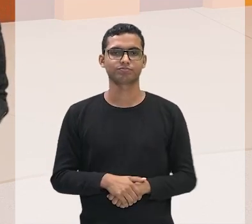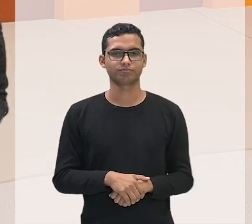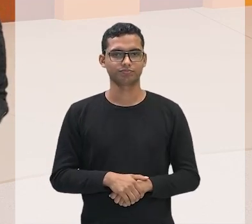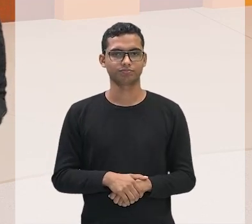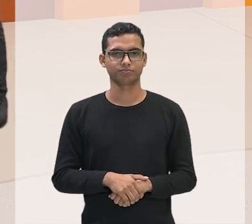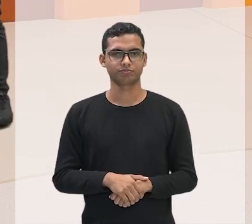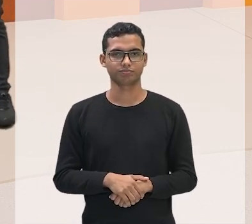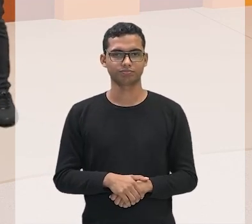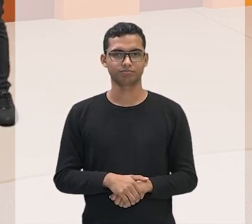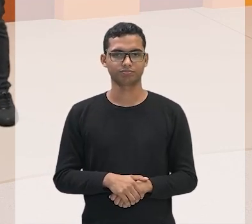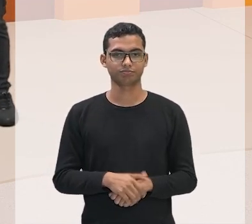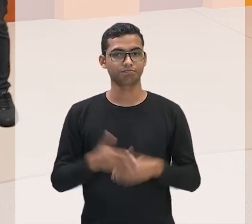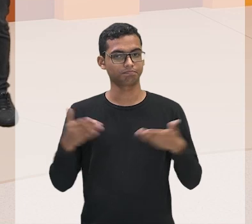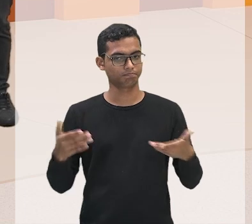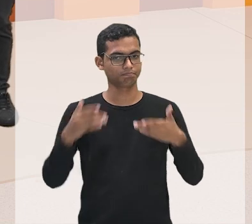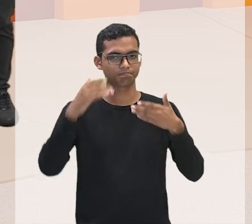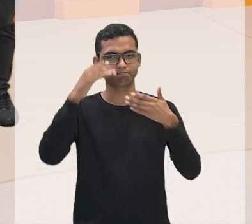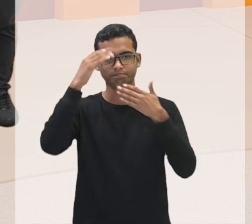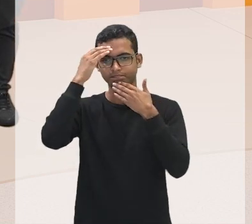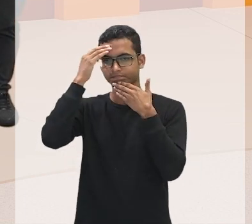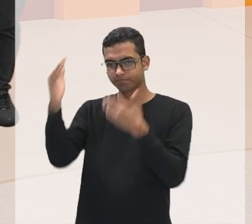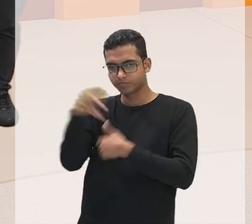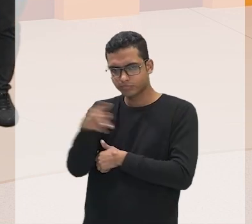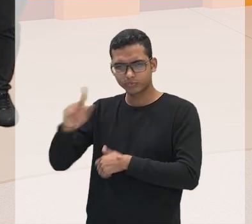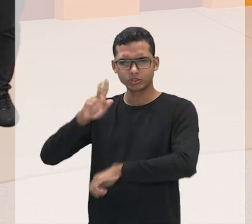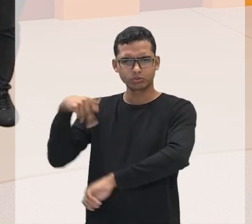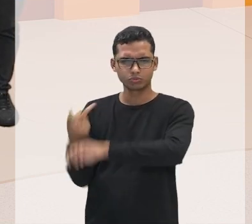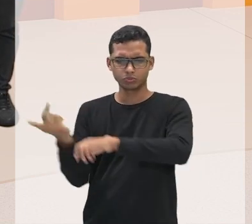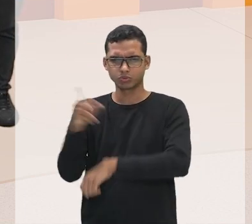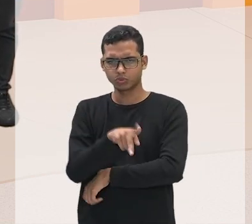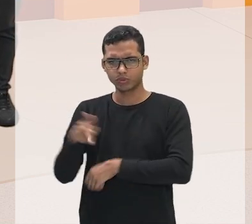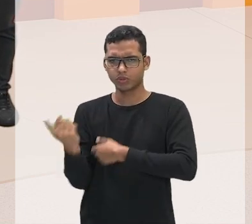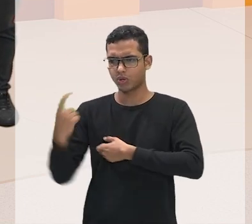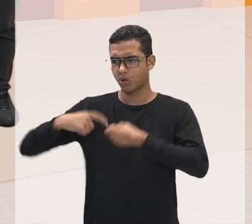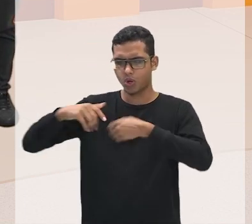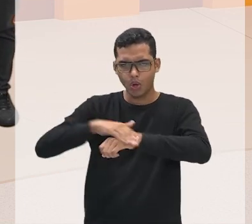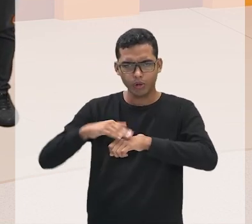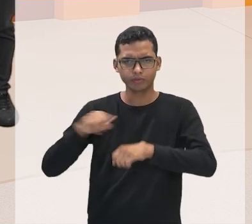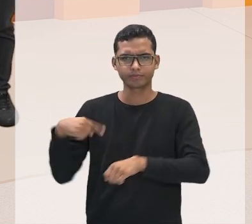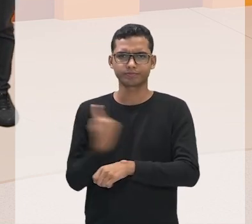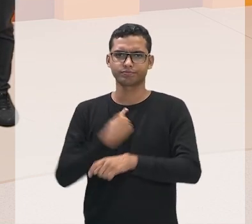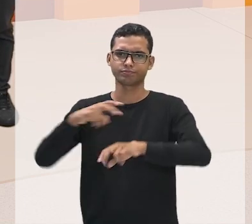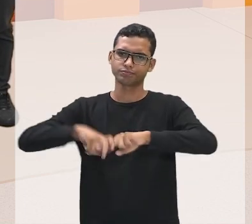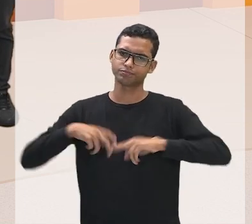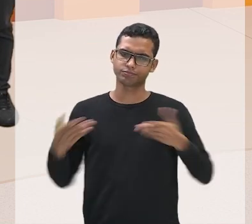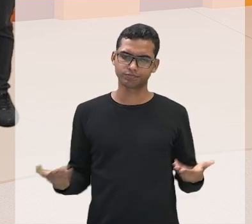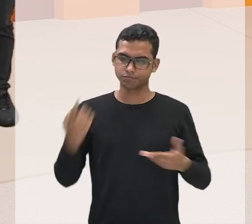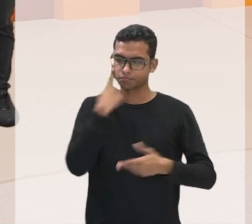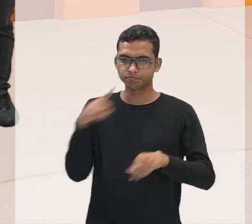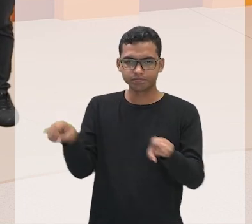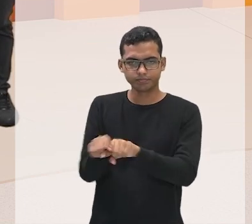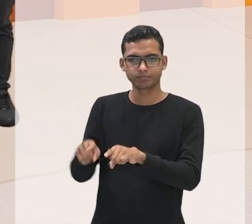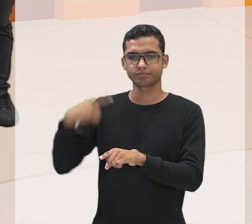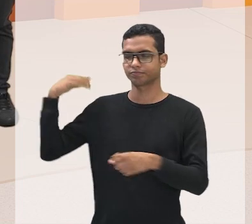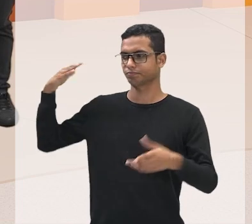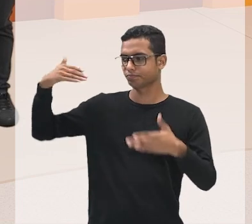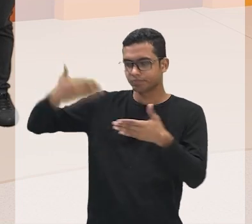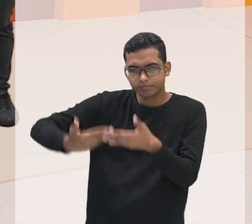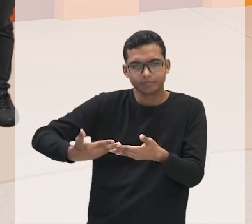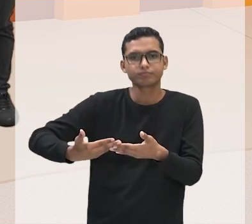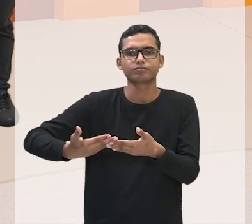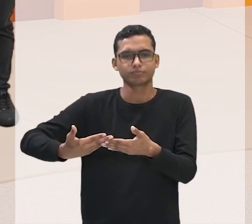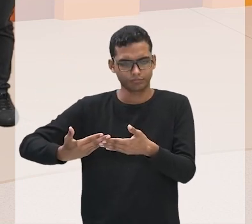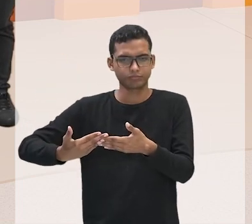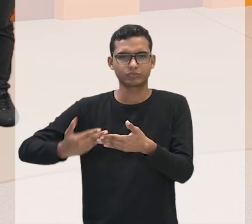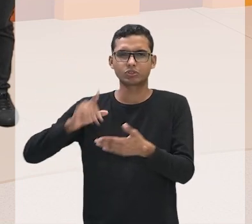Obrigado, professora. Daqui a pouco, os outros professores conversam com a gente. E é isso, né? A raiz histórica remonta, né? Desde esse período aí